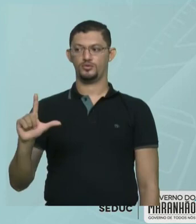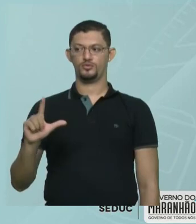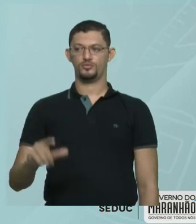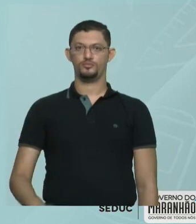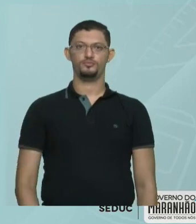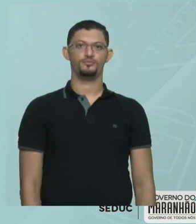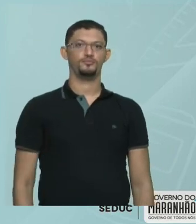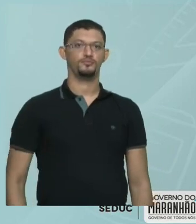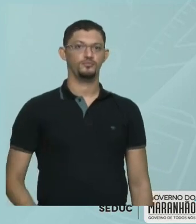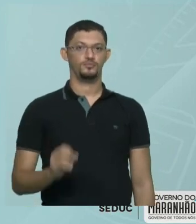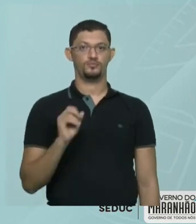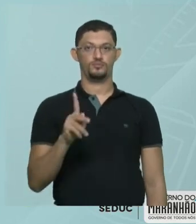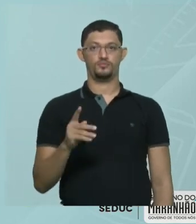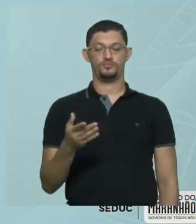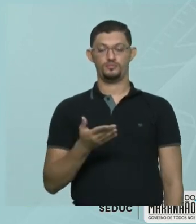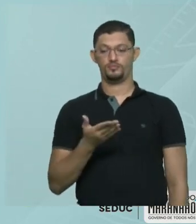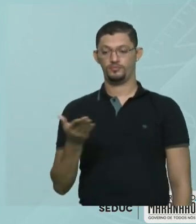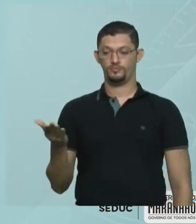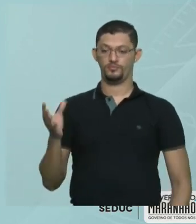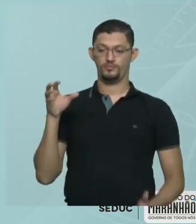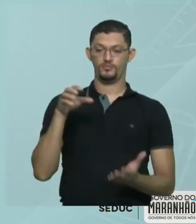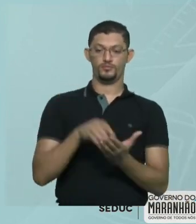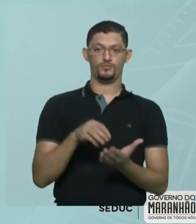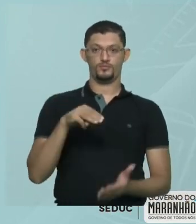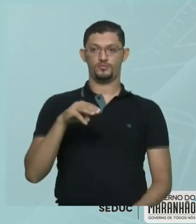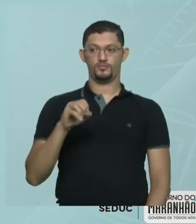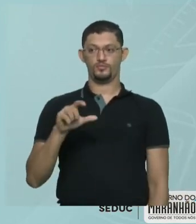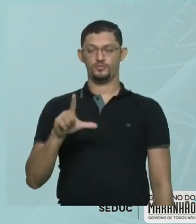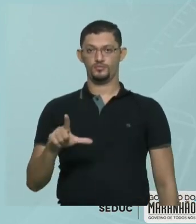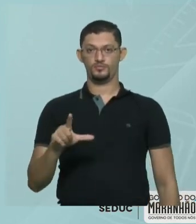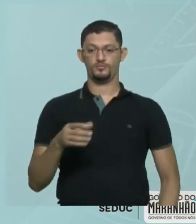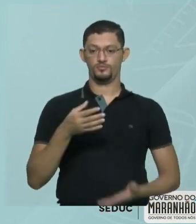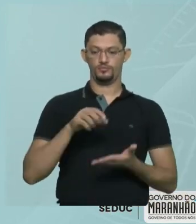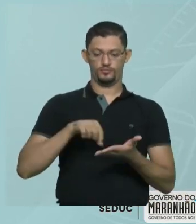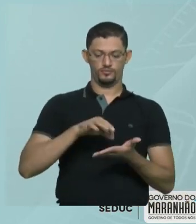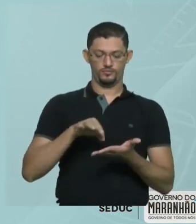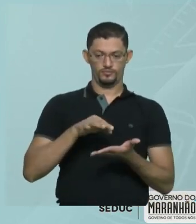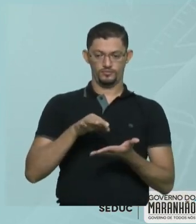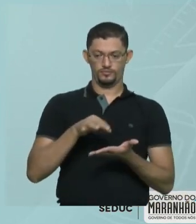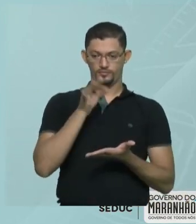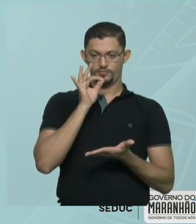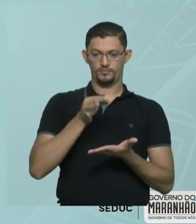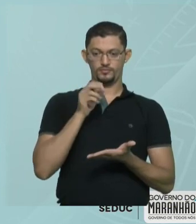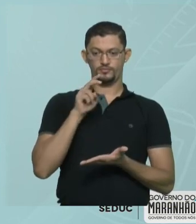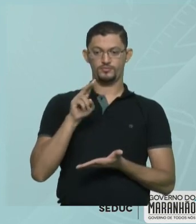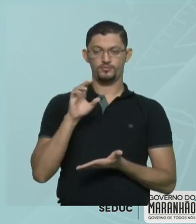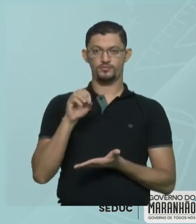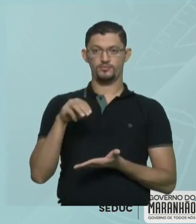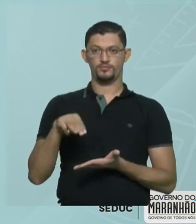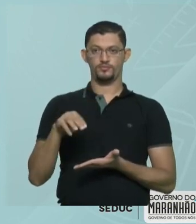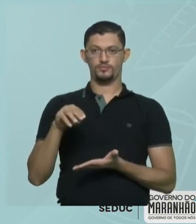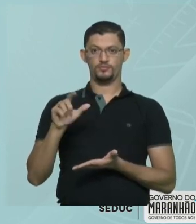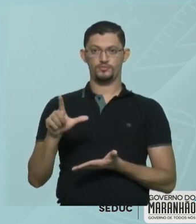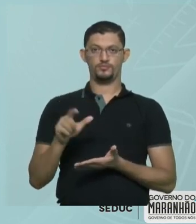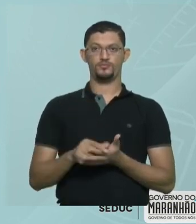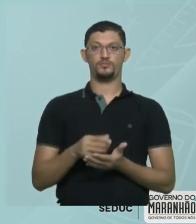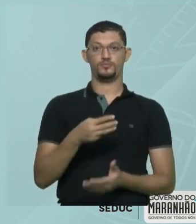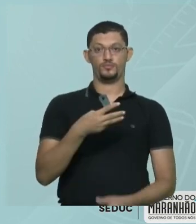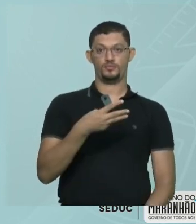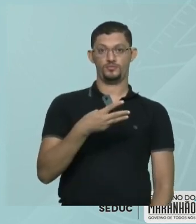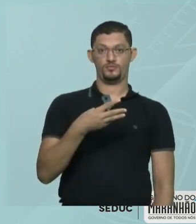Ok? Então, essa é a concentração molar do cafezinho de 50 ml com 34